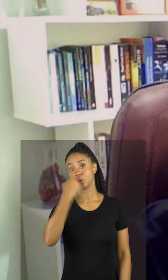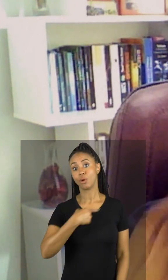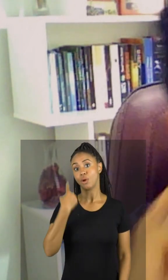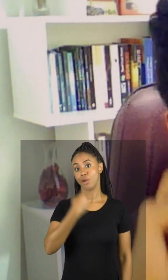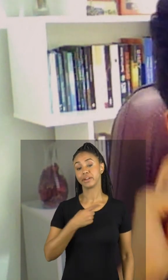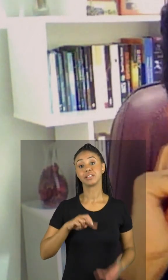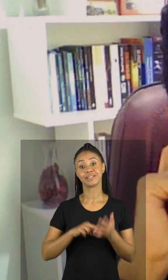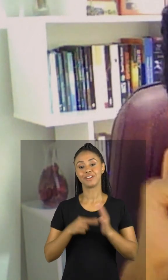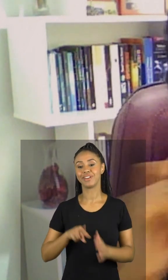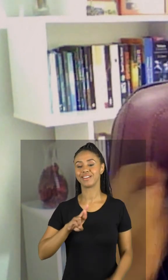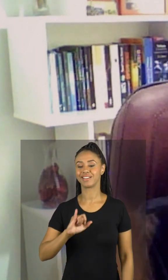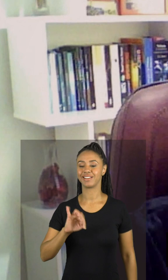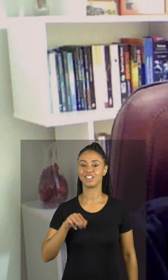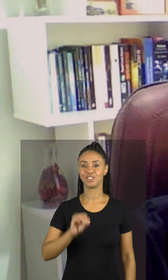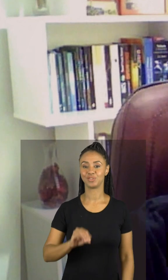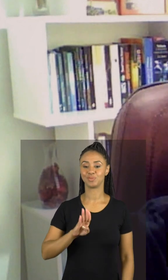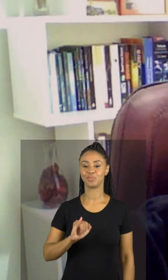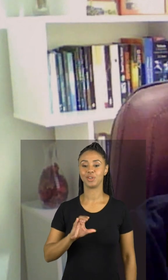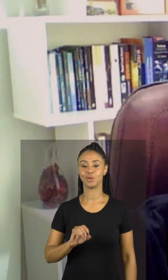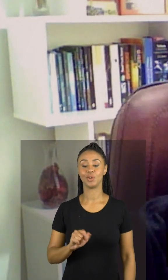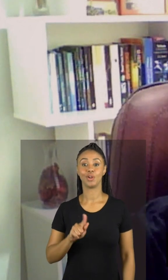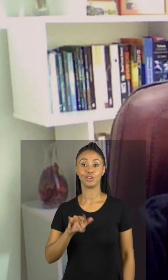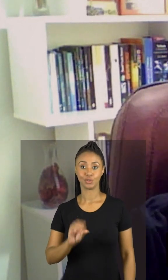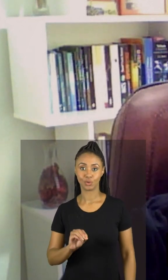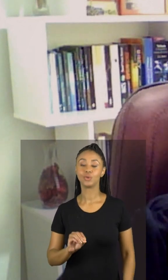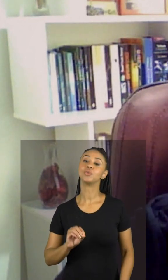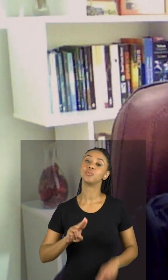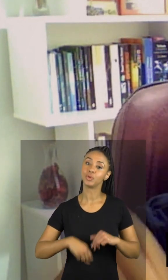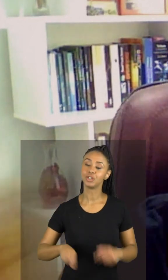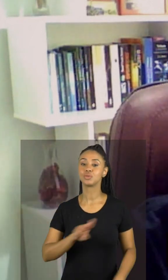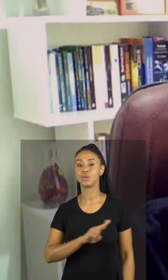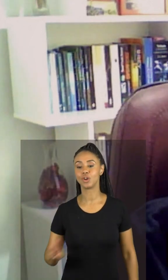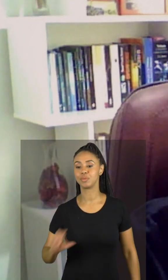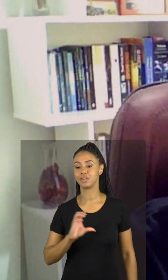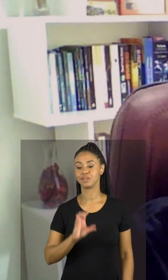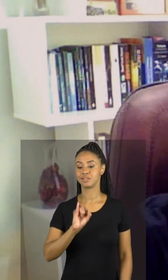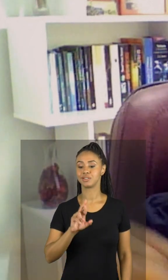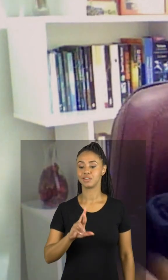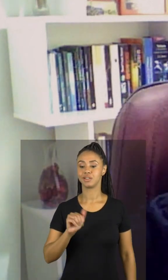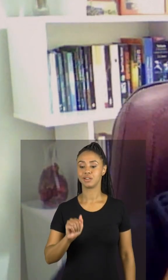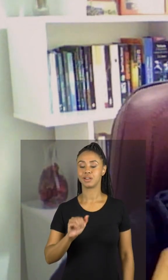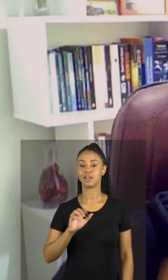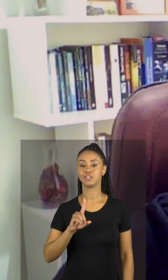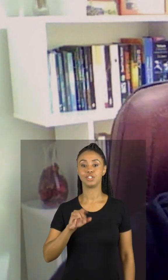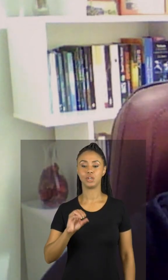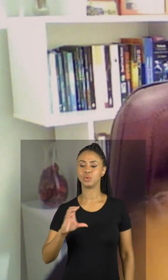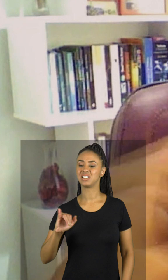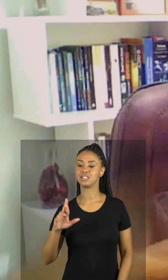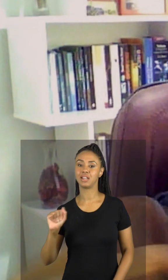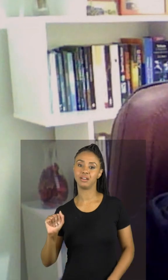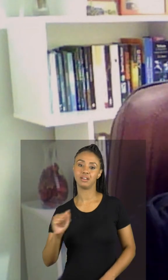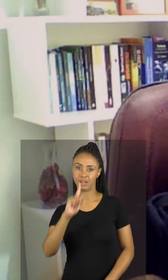exemplos de ritmos biológicos que têm esse comportamento circadiano. O circa é cerca,